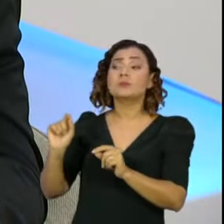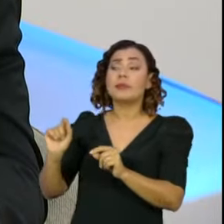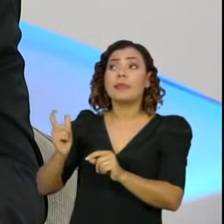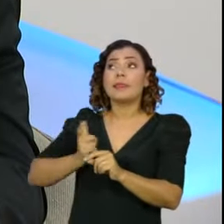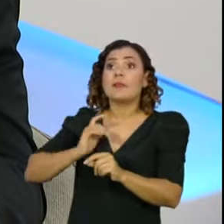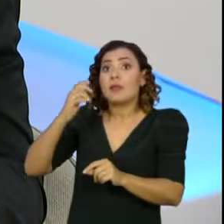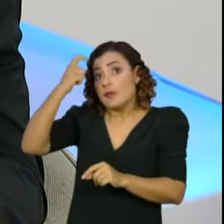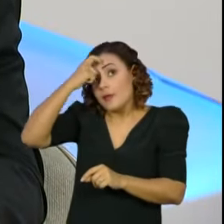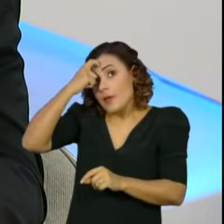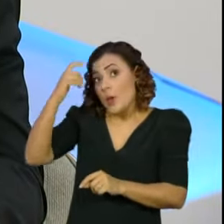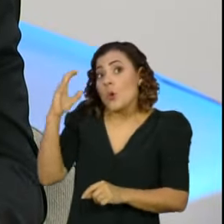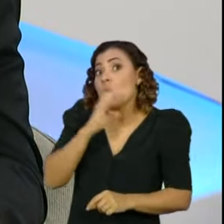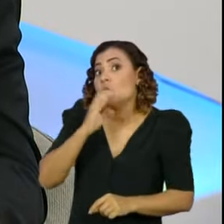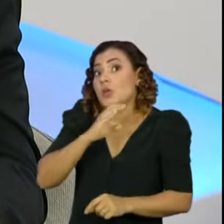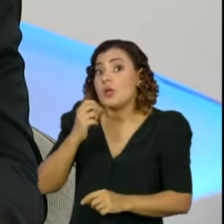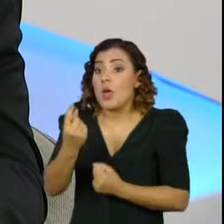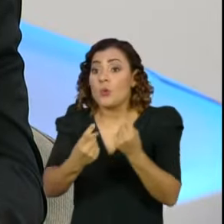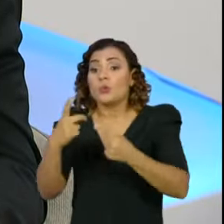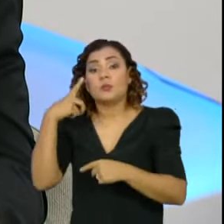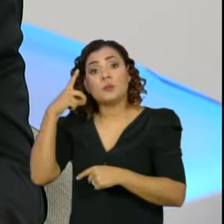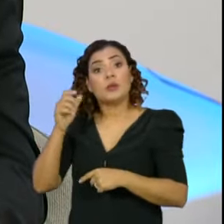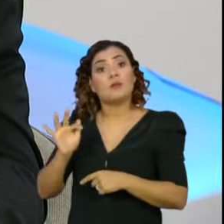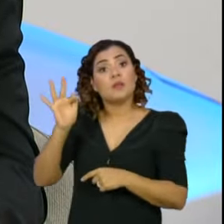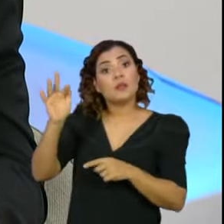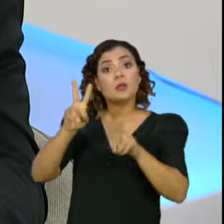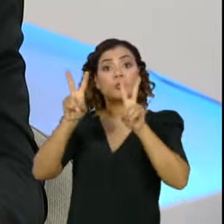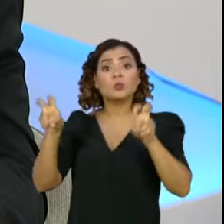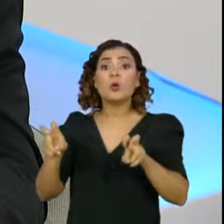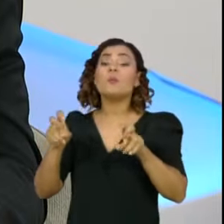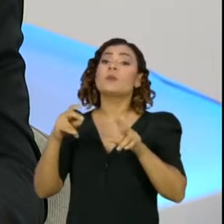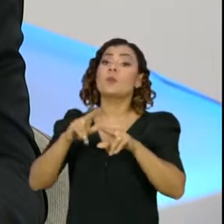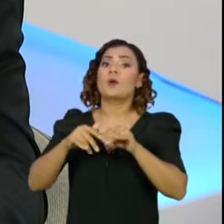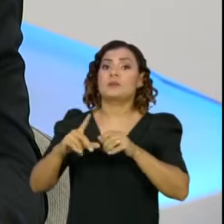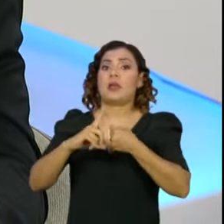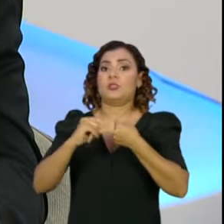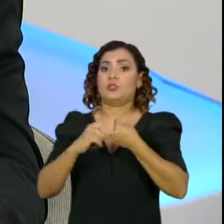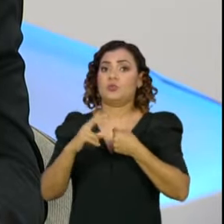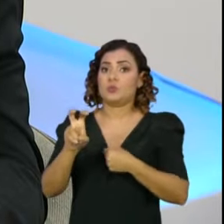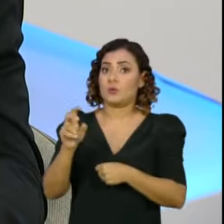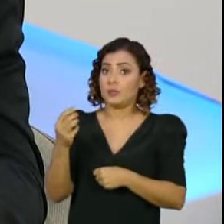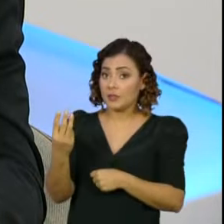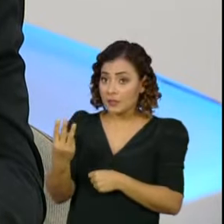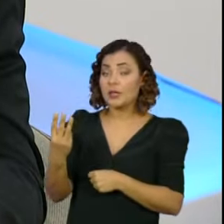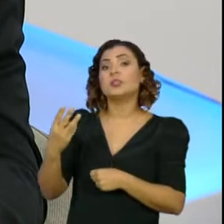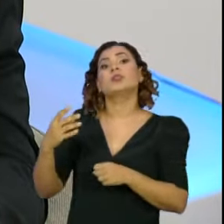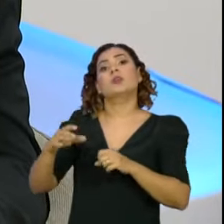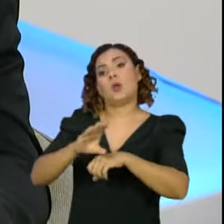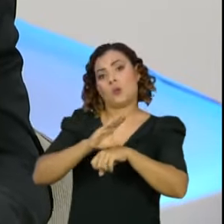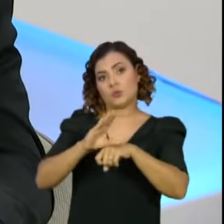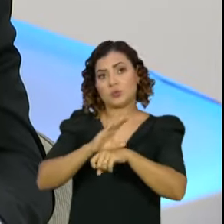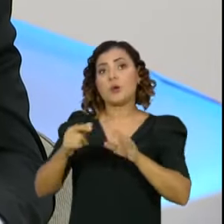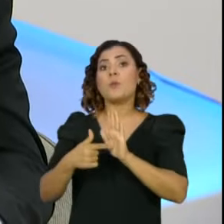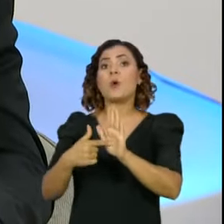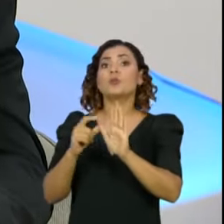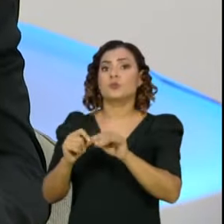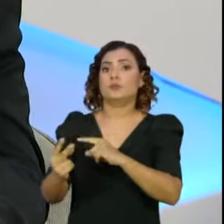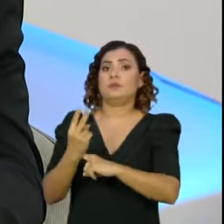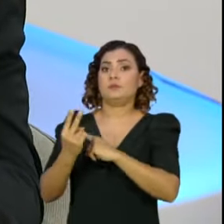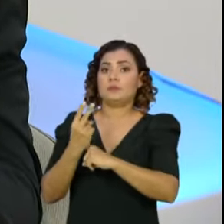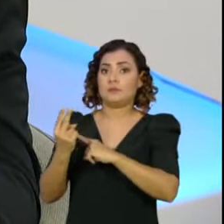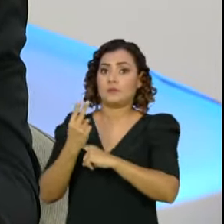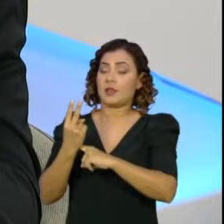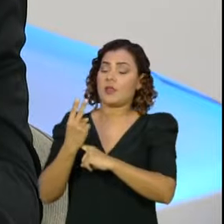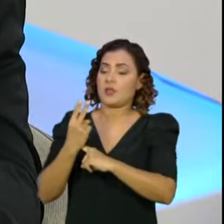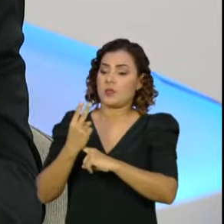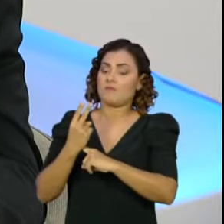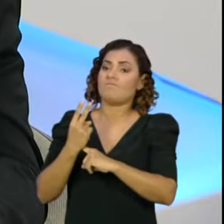senso de urgência por parte de deputados federais em relação ao teor do artigo 53 da Constituição, que estabelece a imunidade material e a